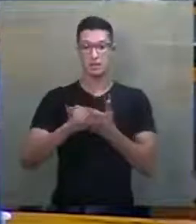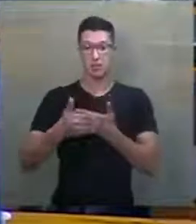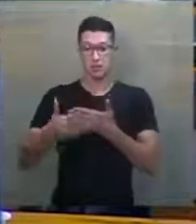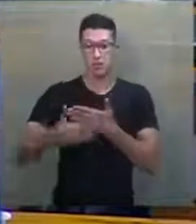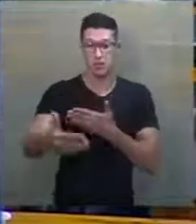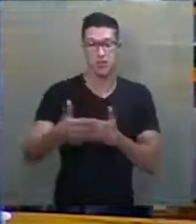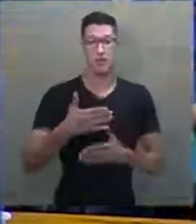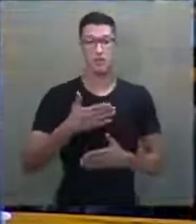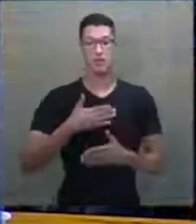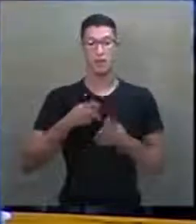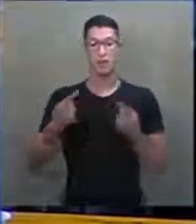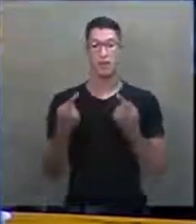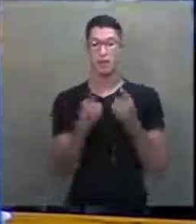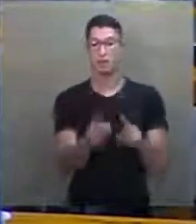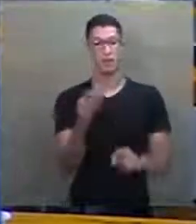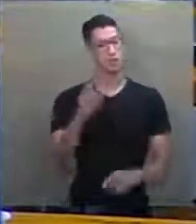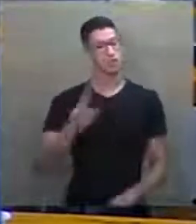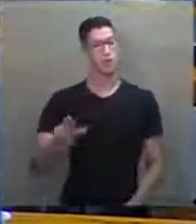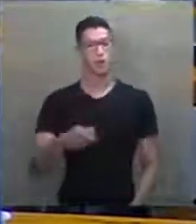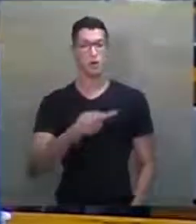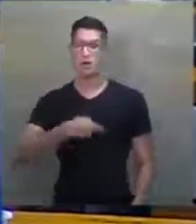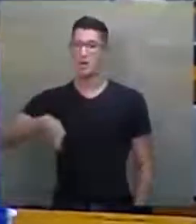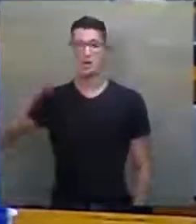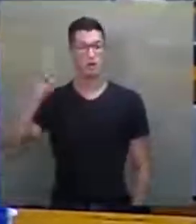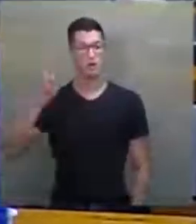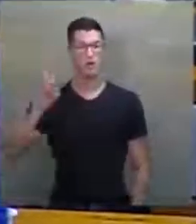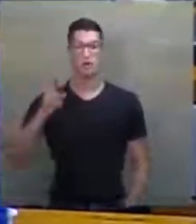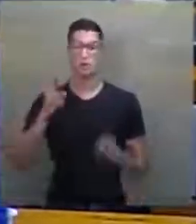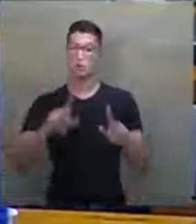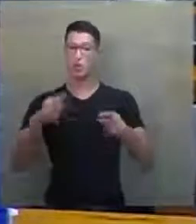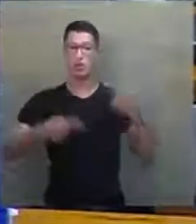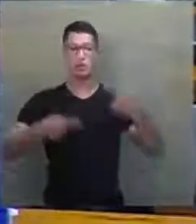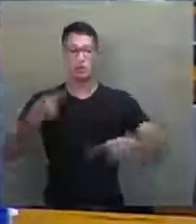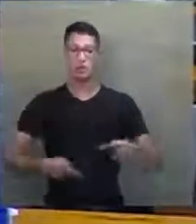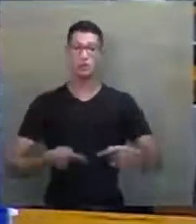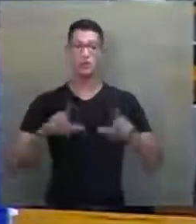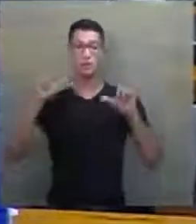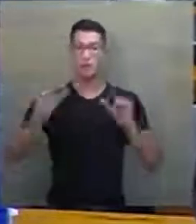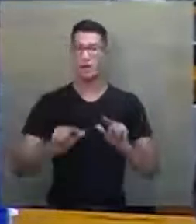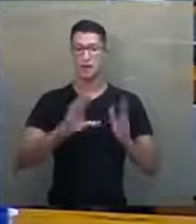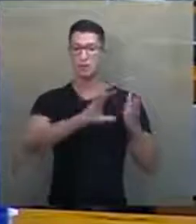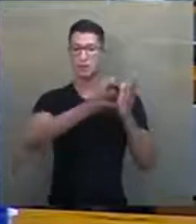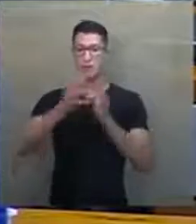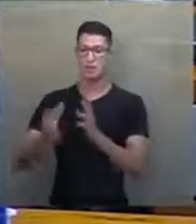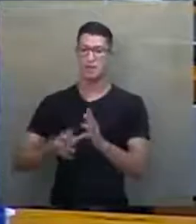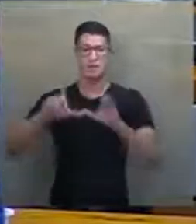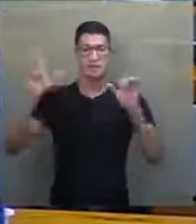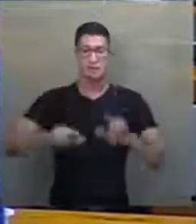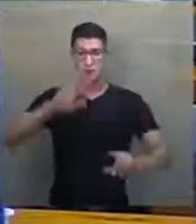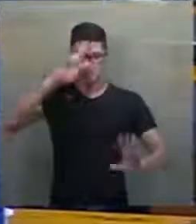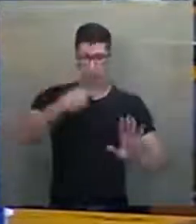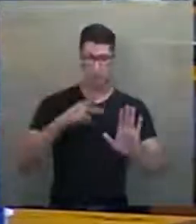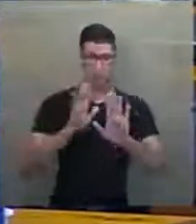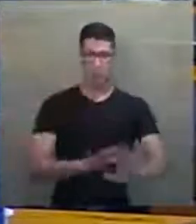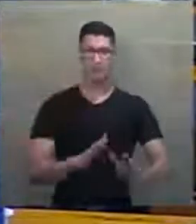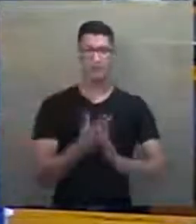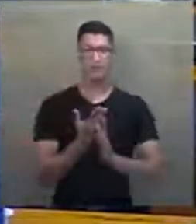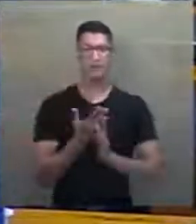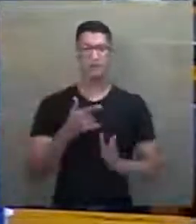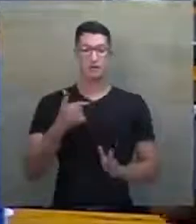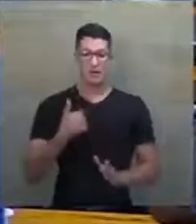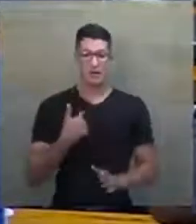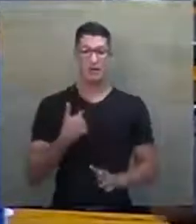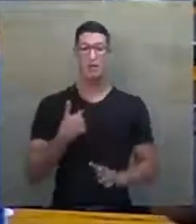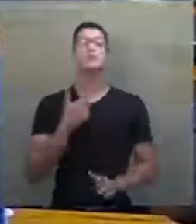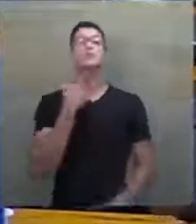presidente. Então, o meu protesto não é religioso, não é nem político, muito menos partidário e muito menos pessoal. Eu